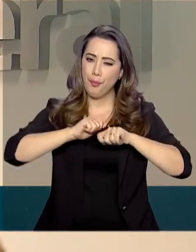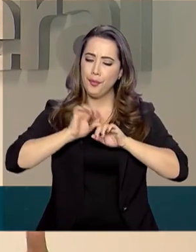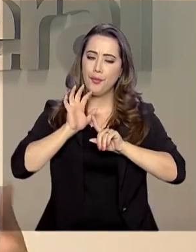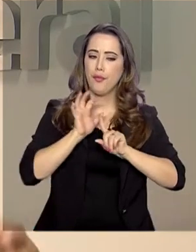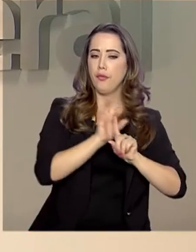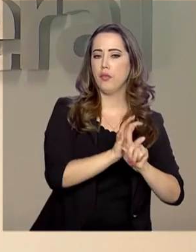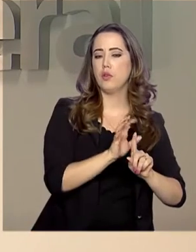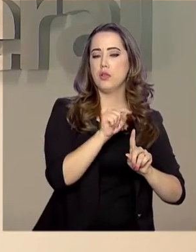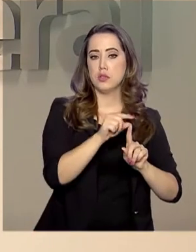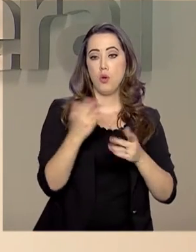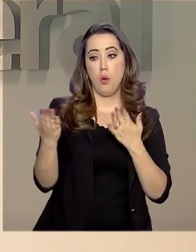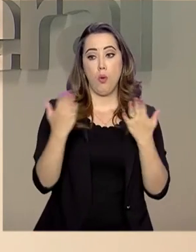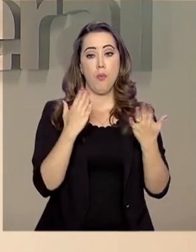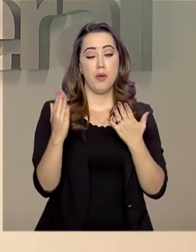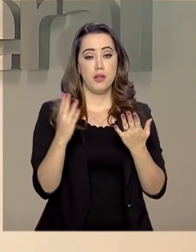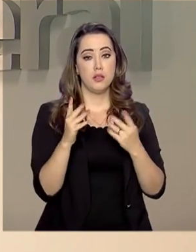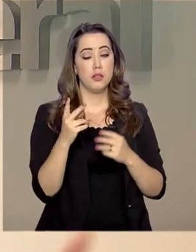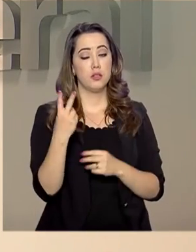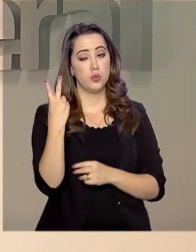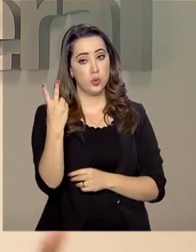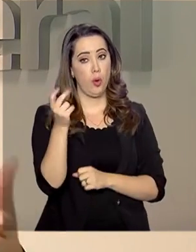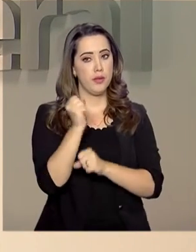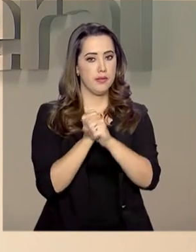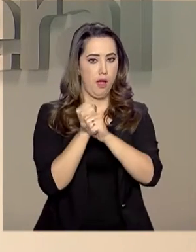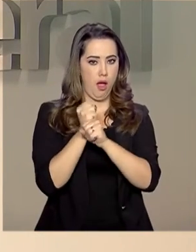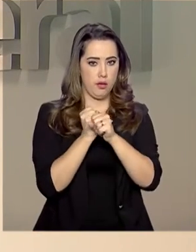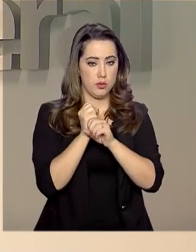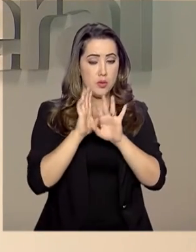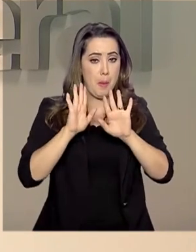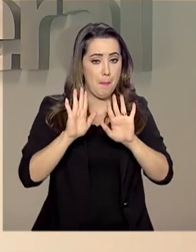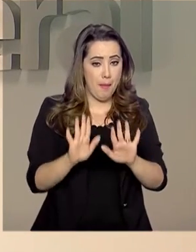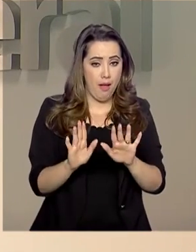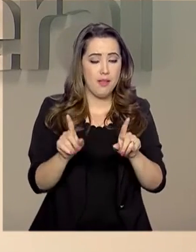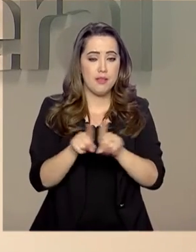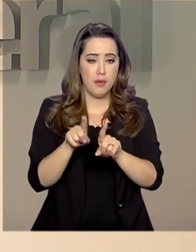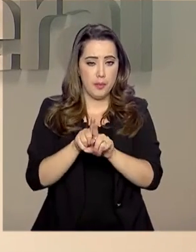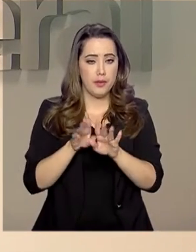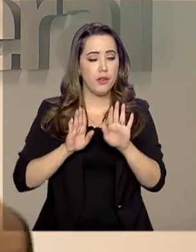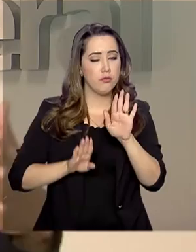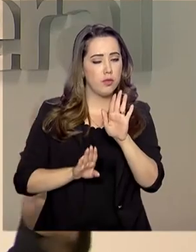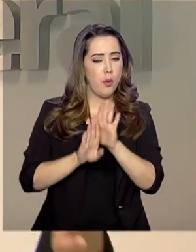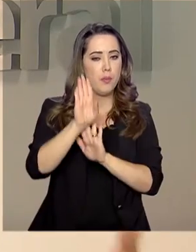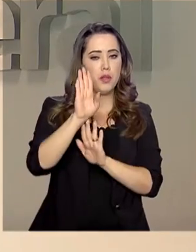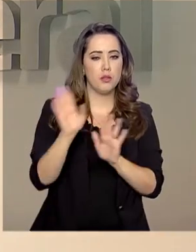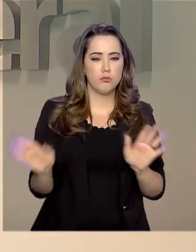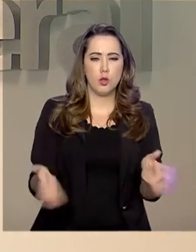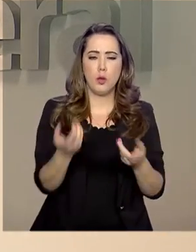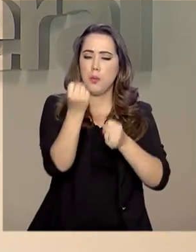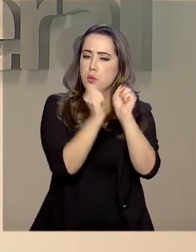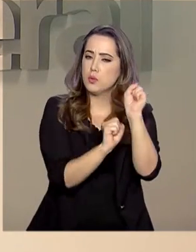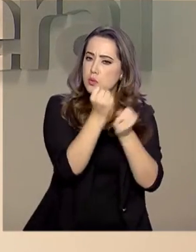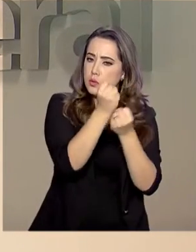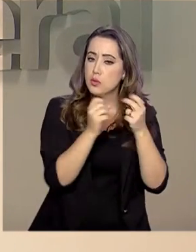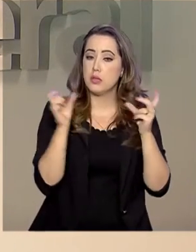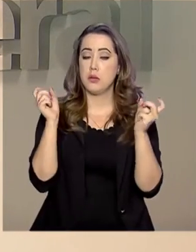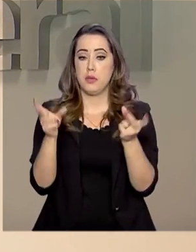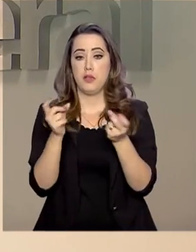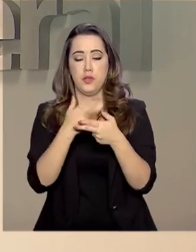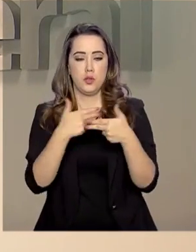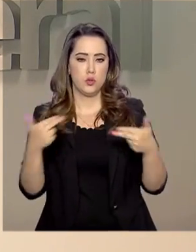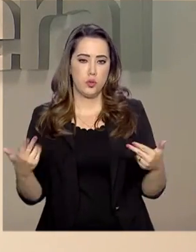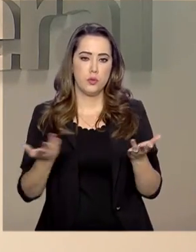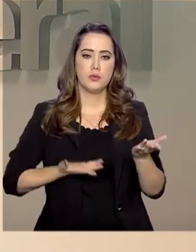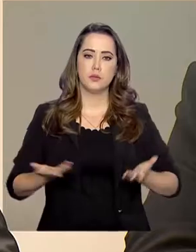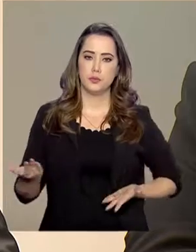influenciando na comparação entre os dois anos. Mas não foi só isso. Houve também aumento da produção industrial e da venda de bens